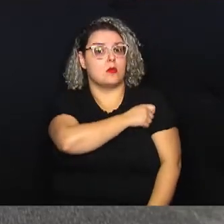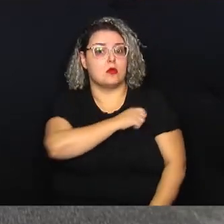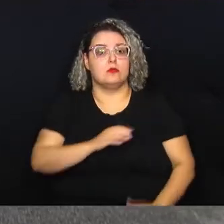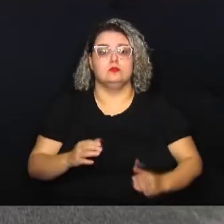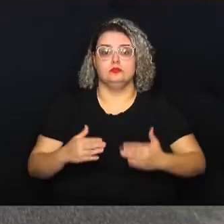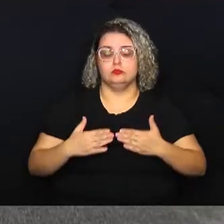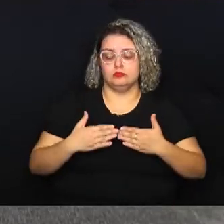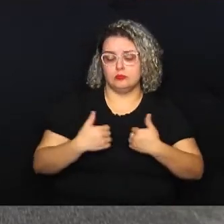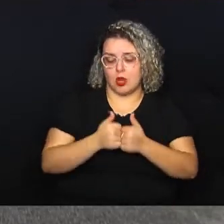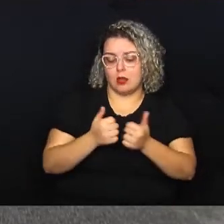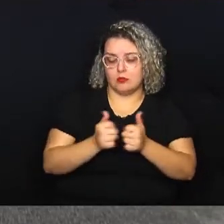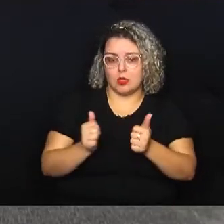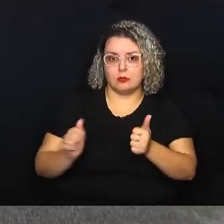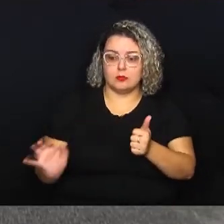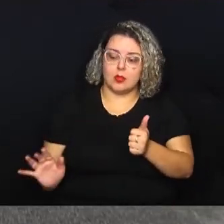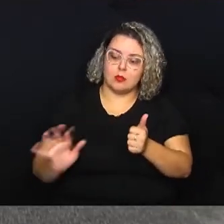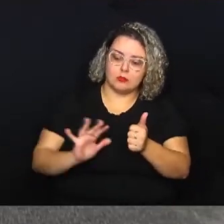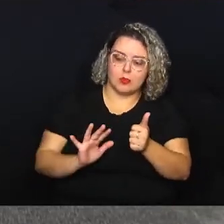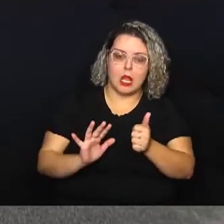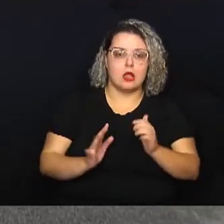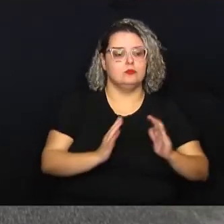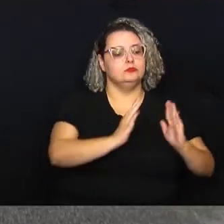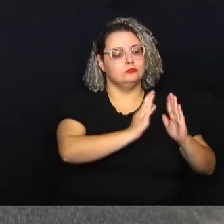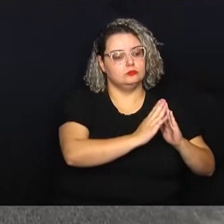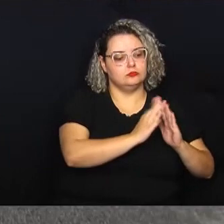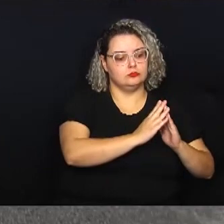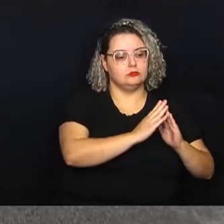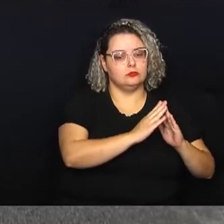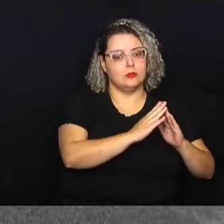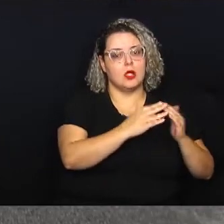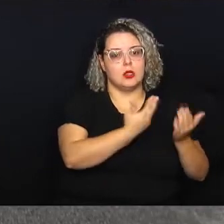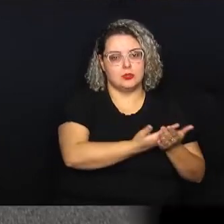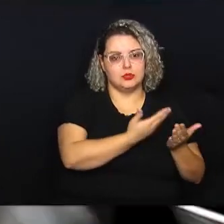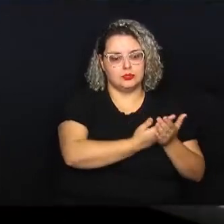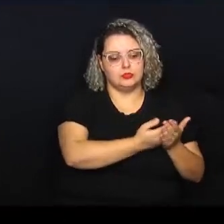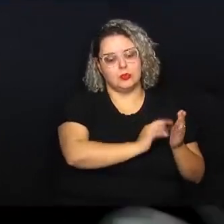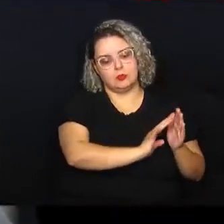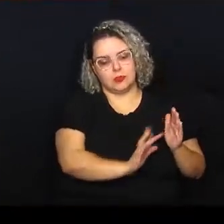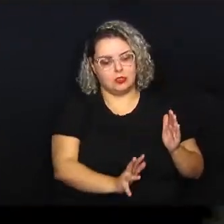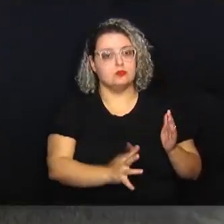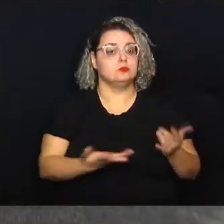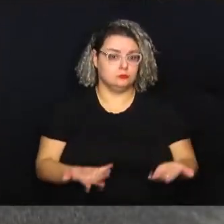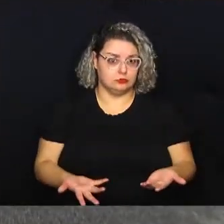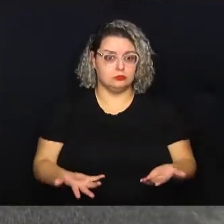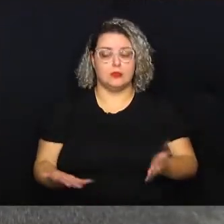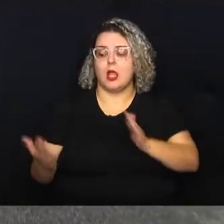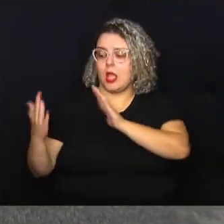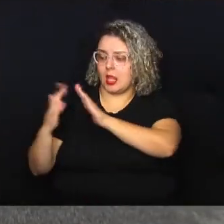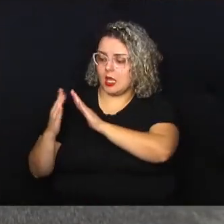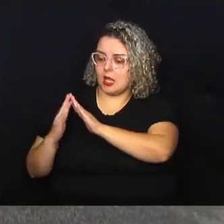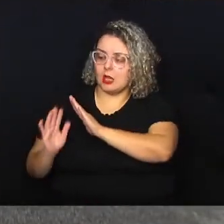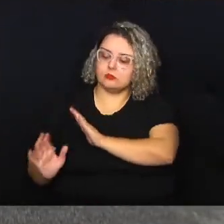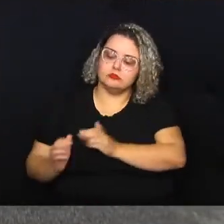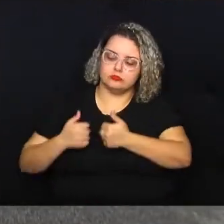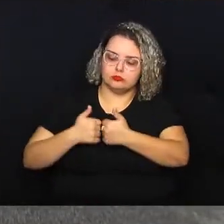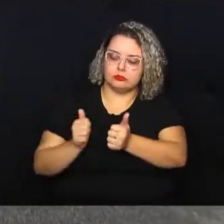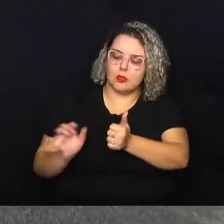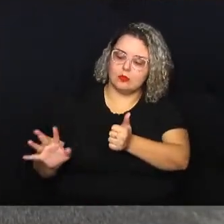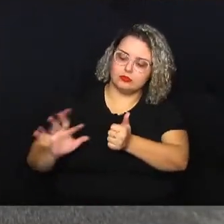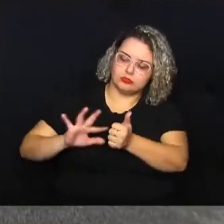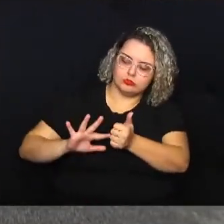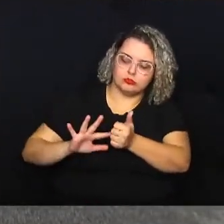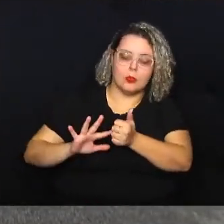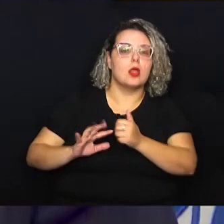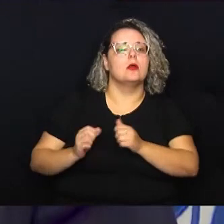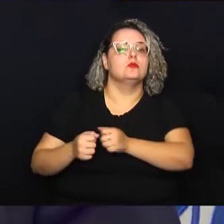na frente da sua casa e desembarcados diretamente na sua unidade escolar ou se isso é feito de